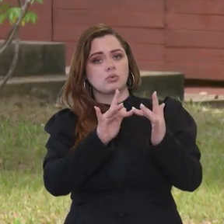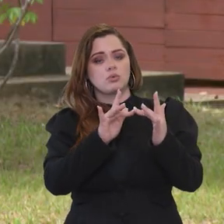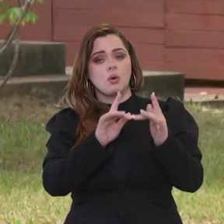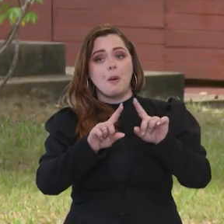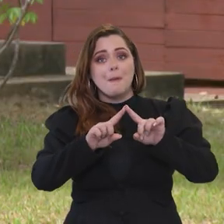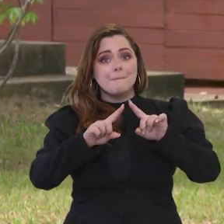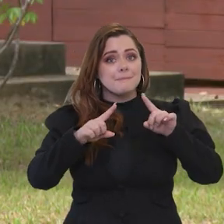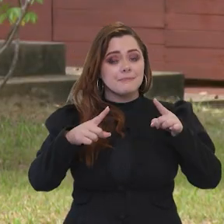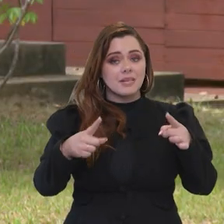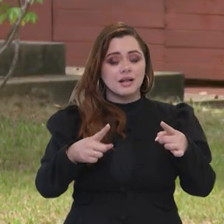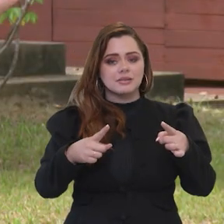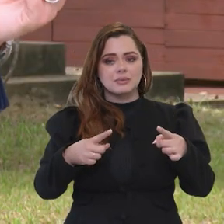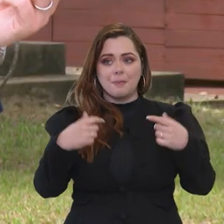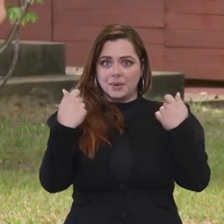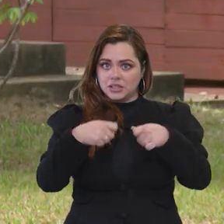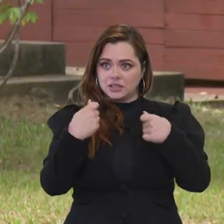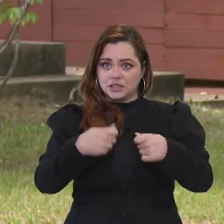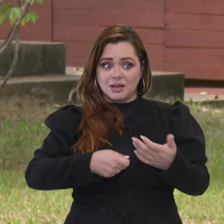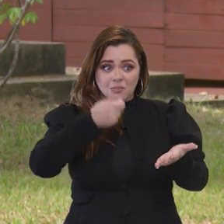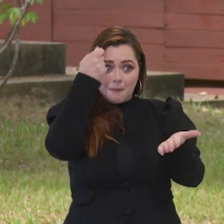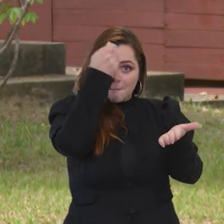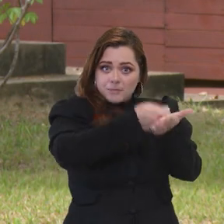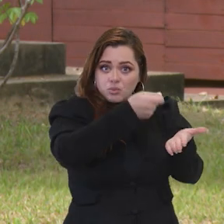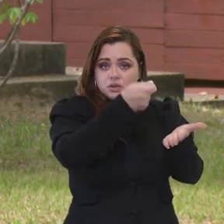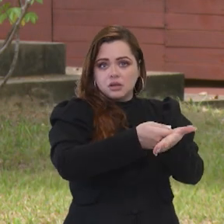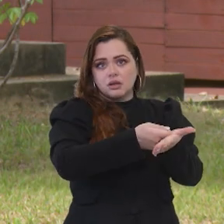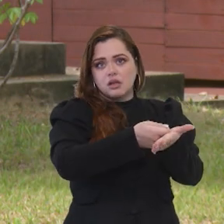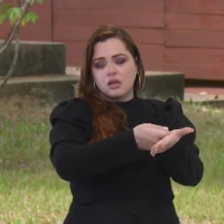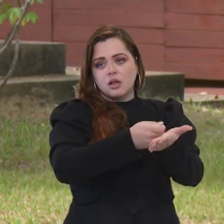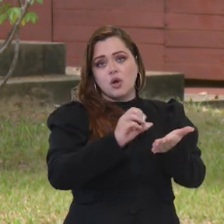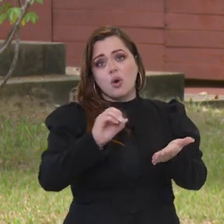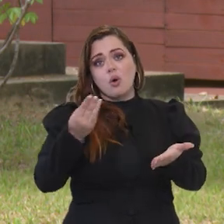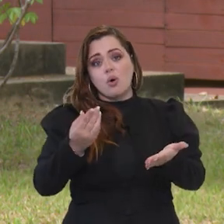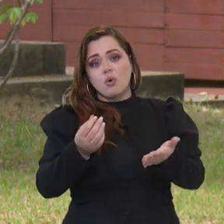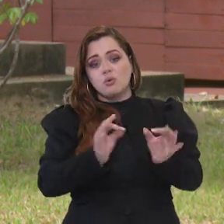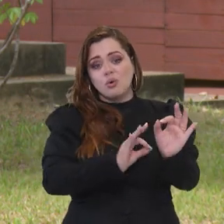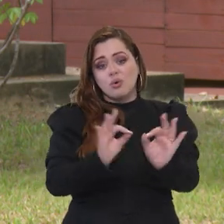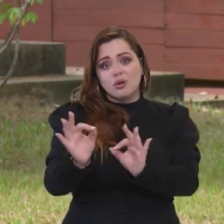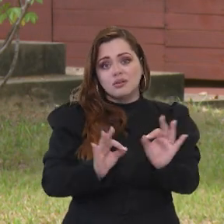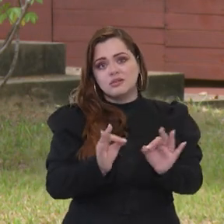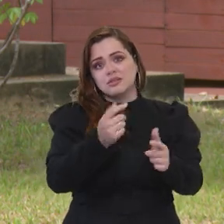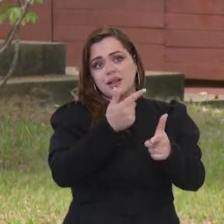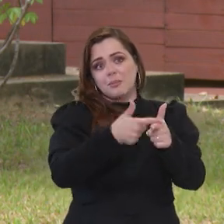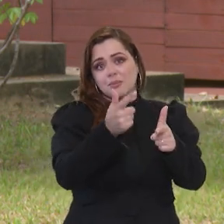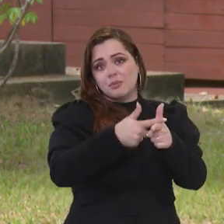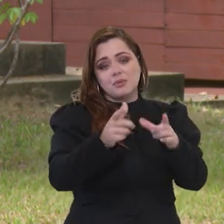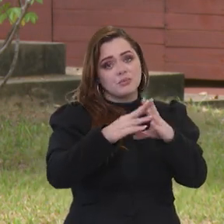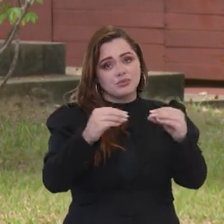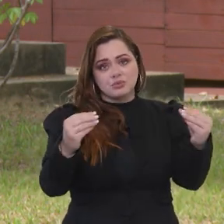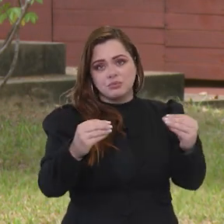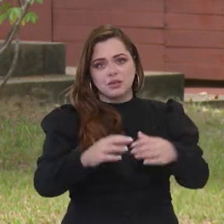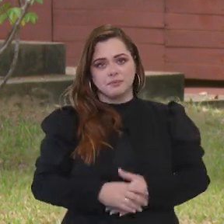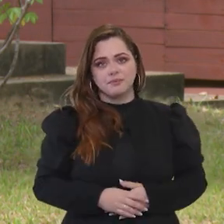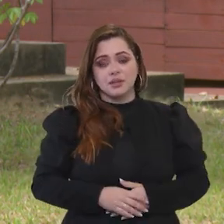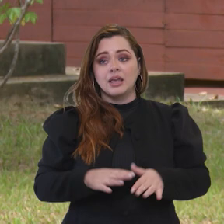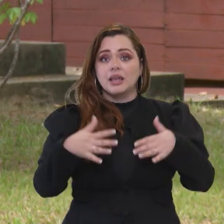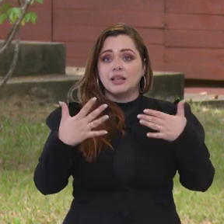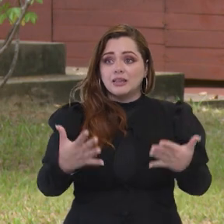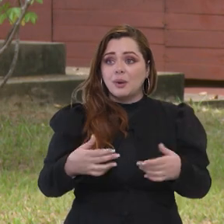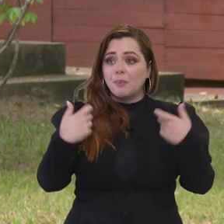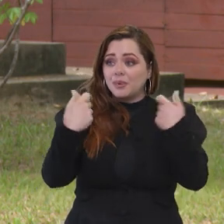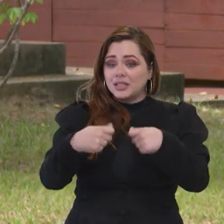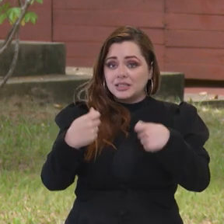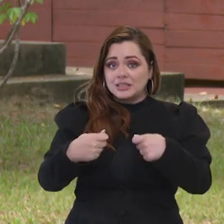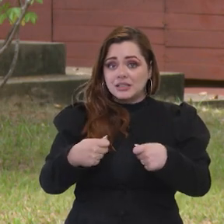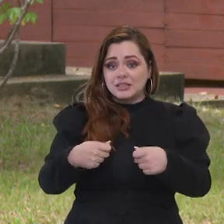mas nós estamos querendo o quê? Ir atrás dessa pessoa, punir, ou nós estamos querendo, de fato, resolver o problema? Então, é isso que as grandes nações têm que